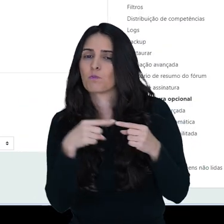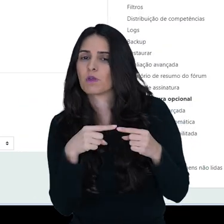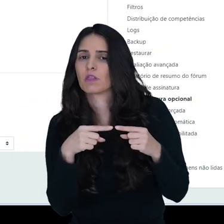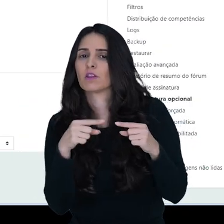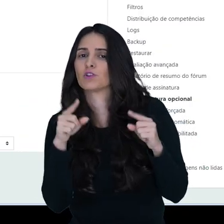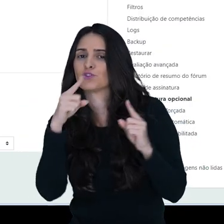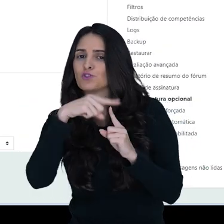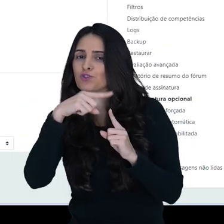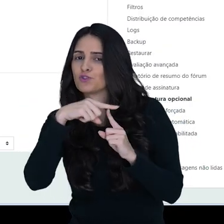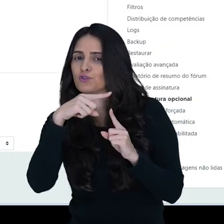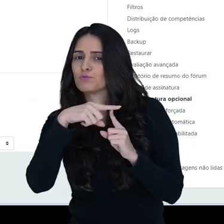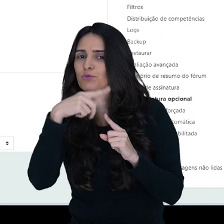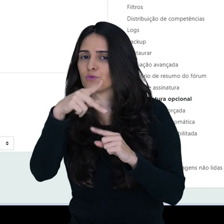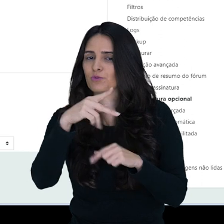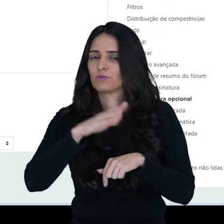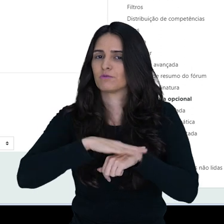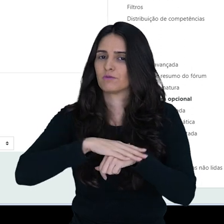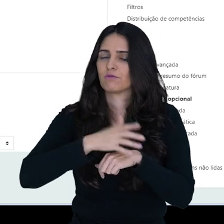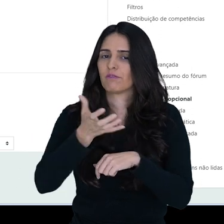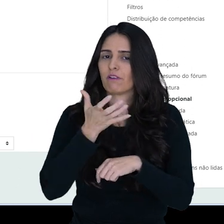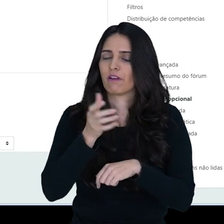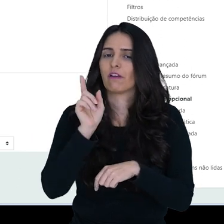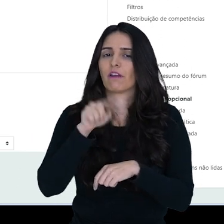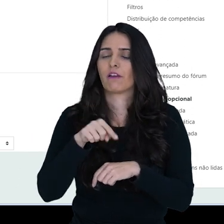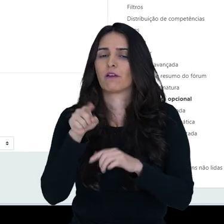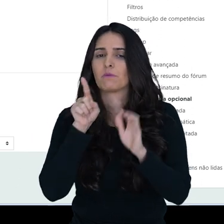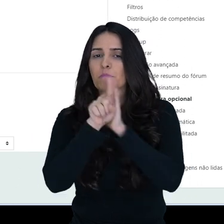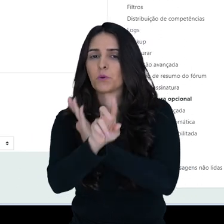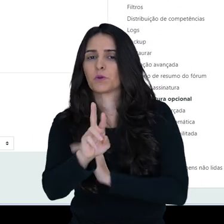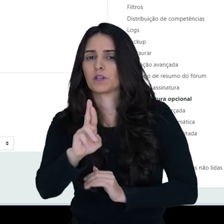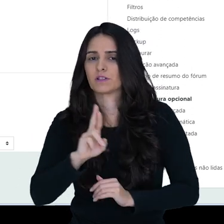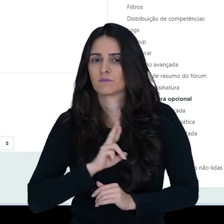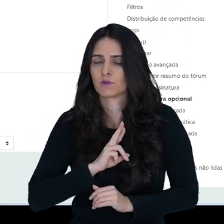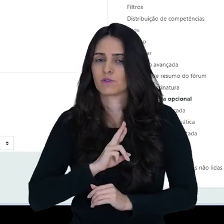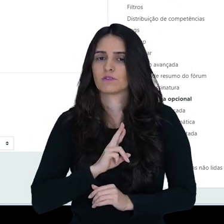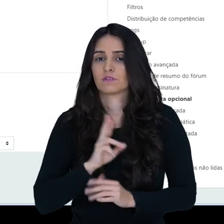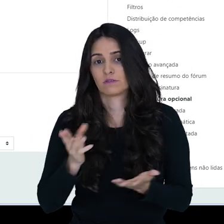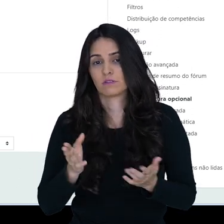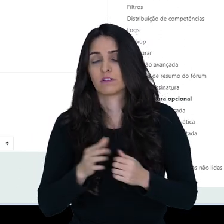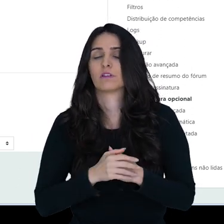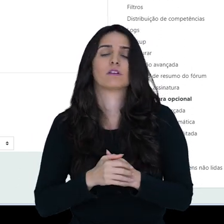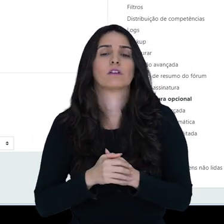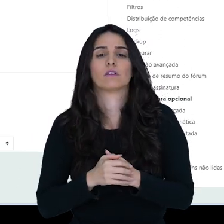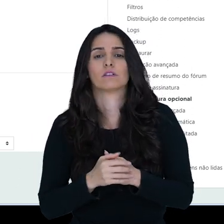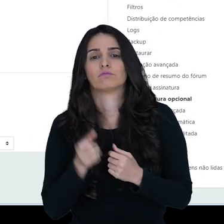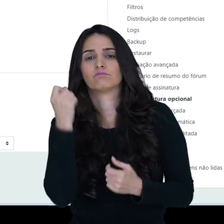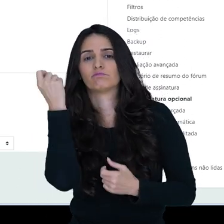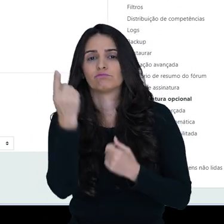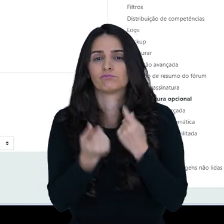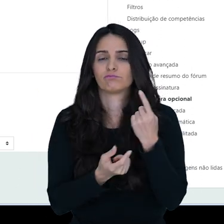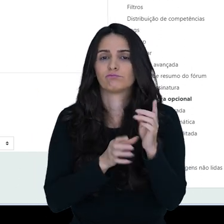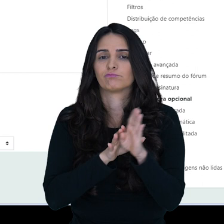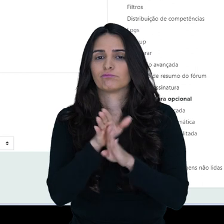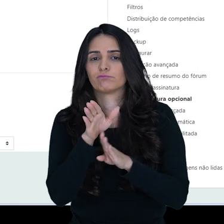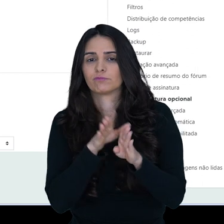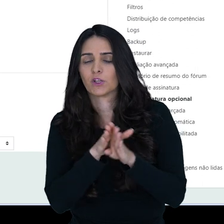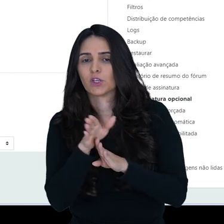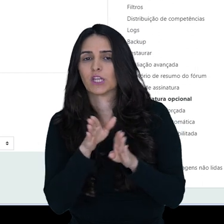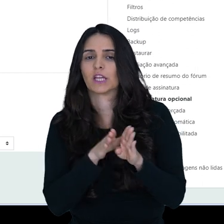configuração do tipo de fórum que eu quero, que é o fórum Pergunta e Resposta, e fazer algumas